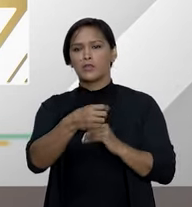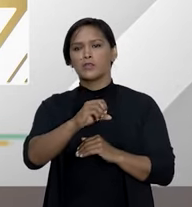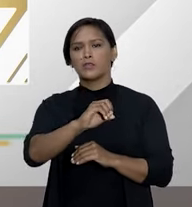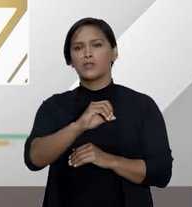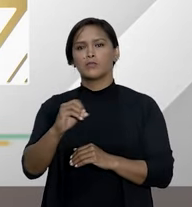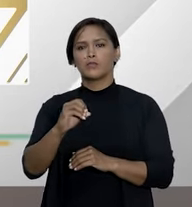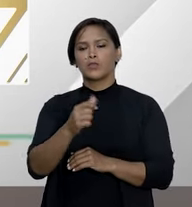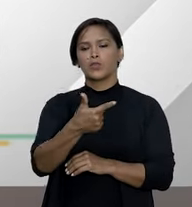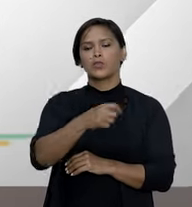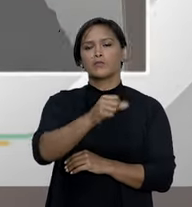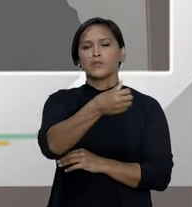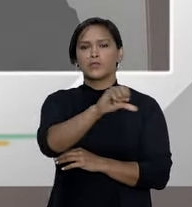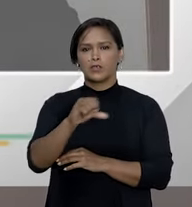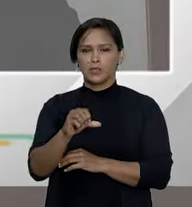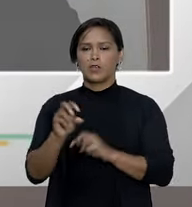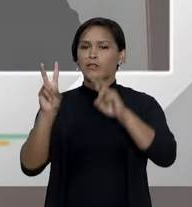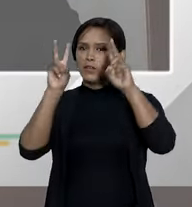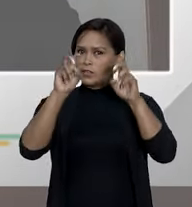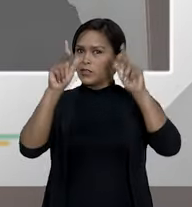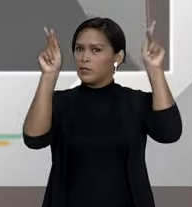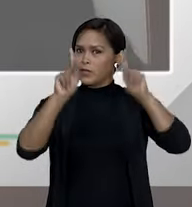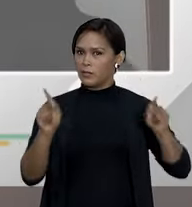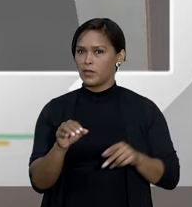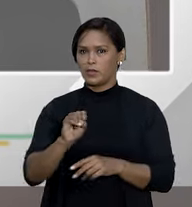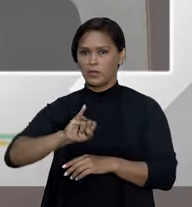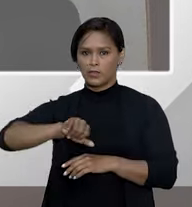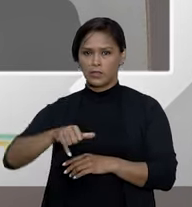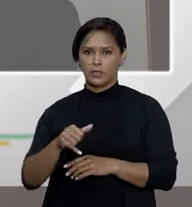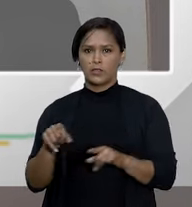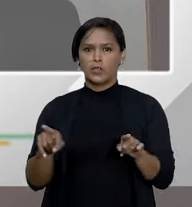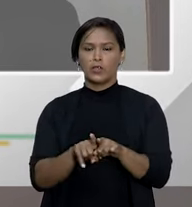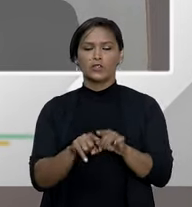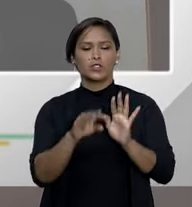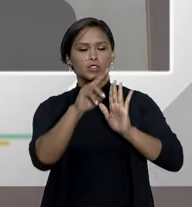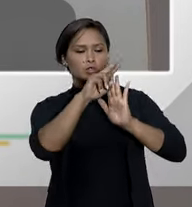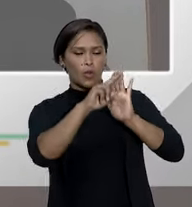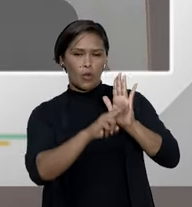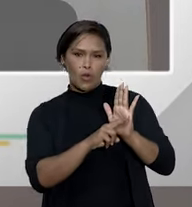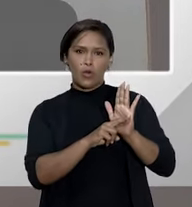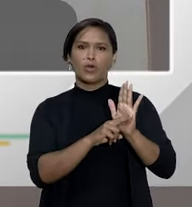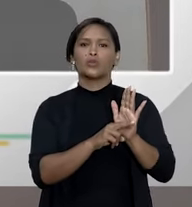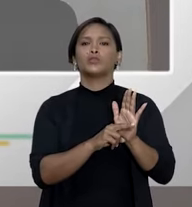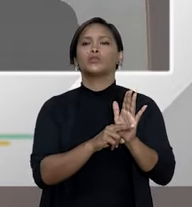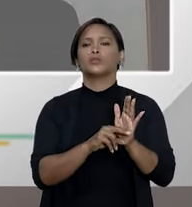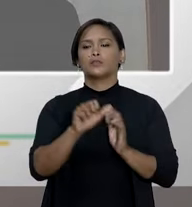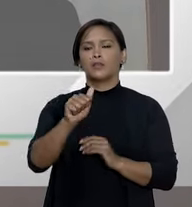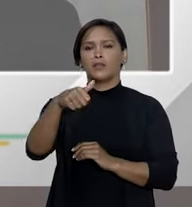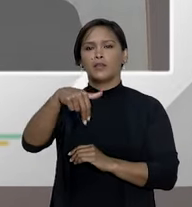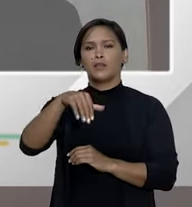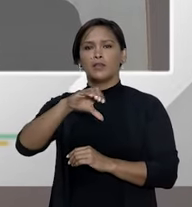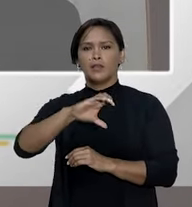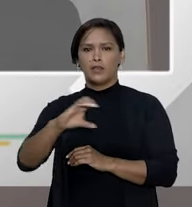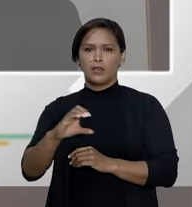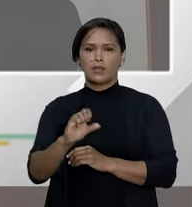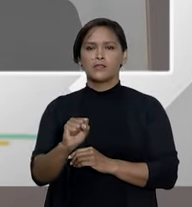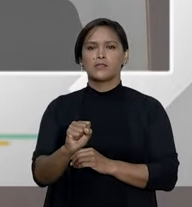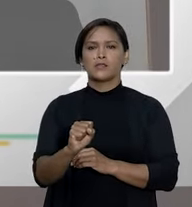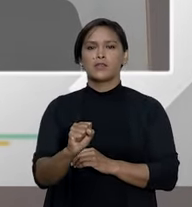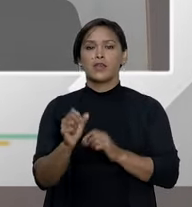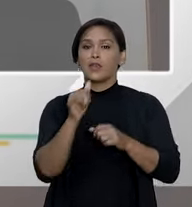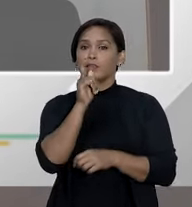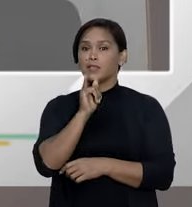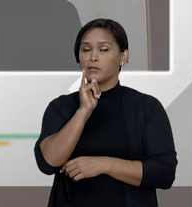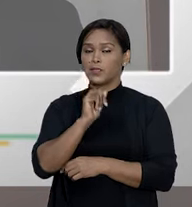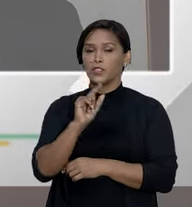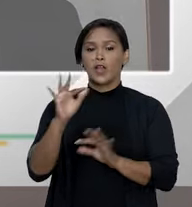final de 2019, esse tema era pacífico no STJ, que o rol de procedimentos da ANS era exemplificativo. No